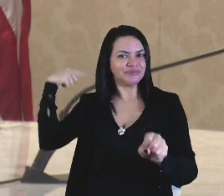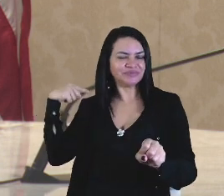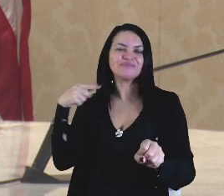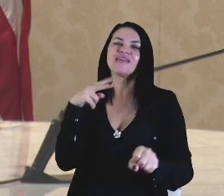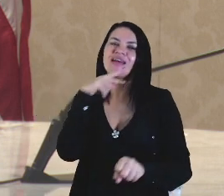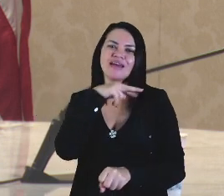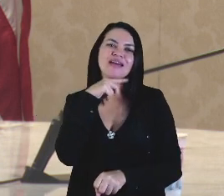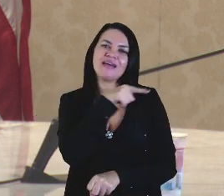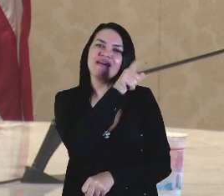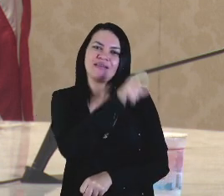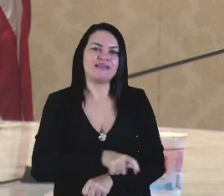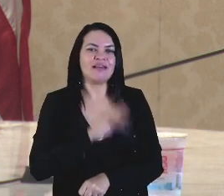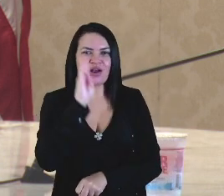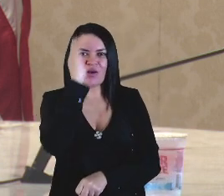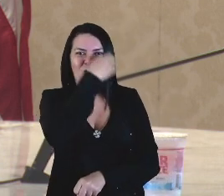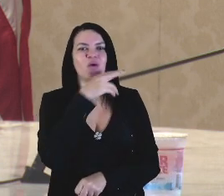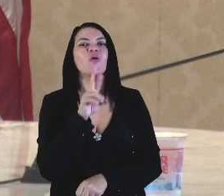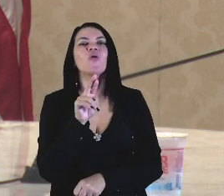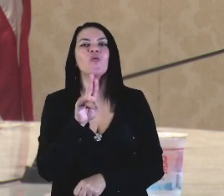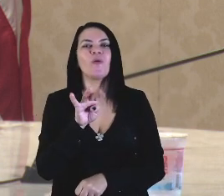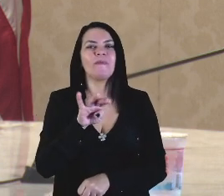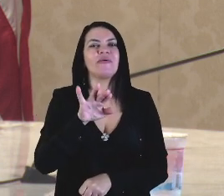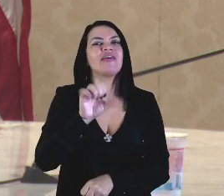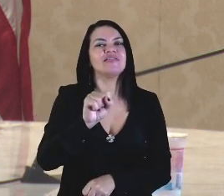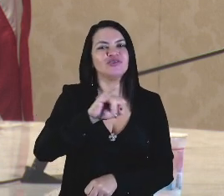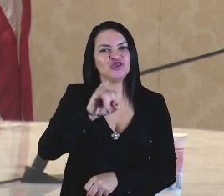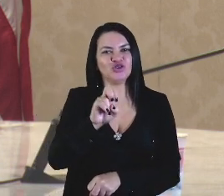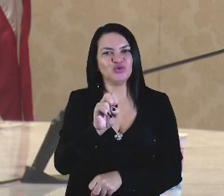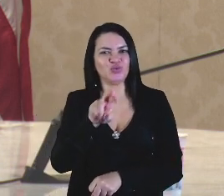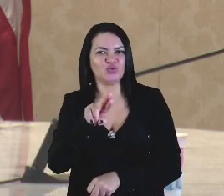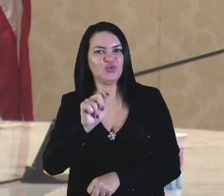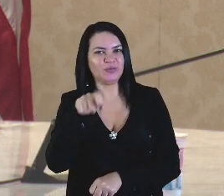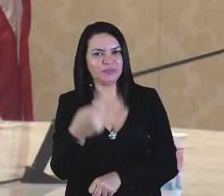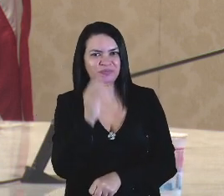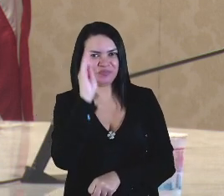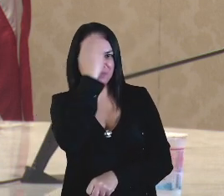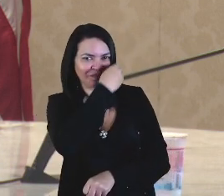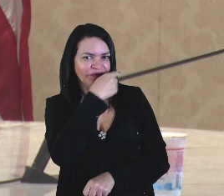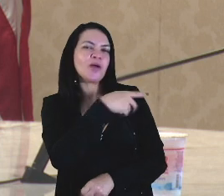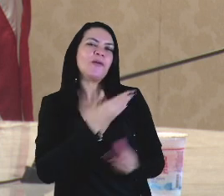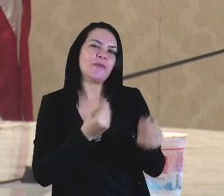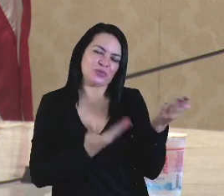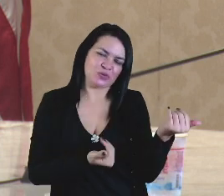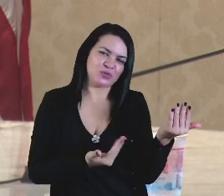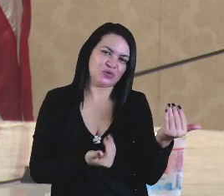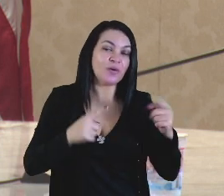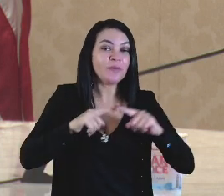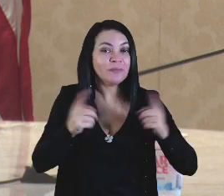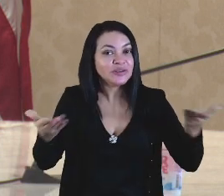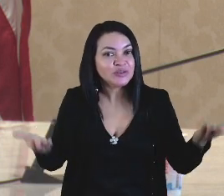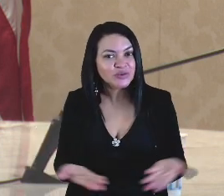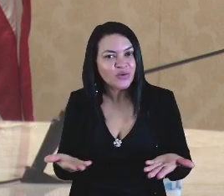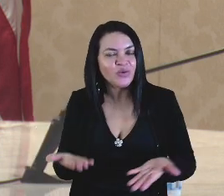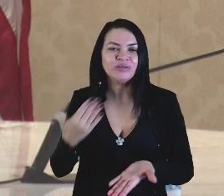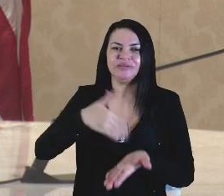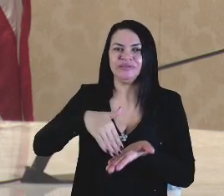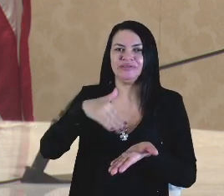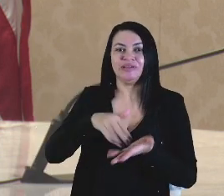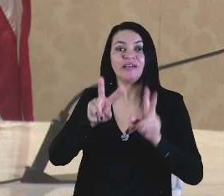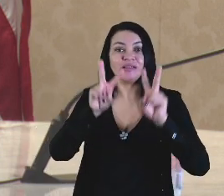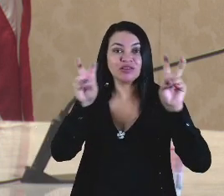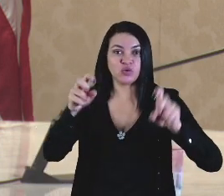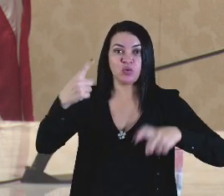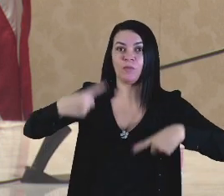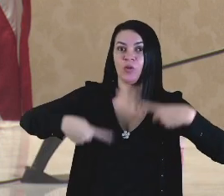era realmente muito jovem, praticamente, um pós-adolescente, mas hoje, nosso secretário de